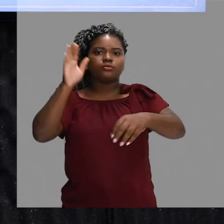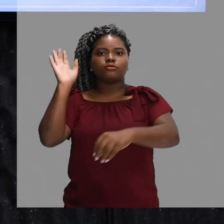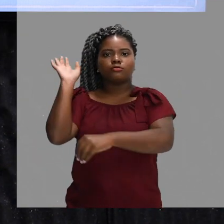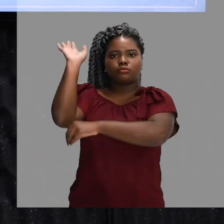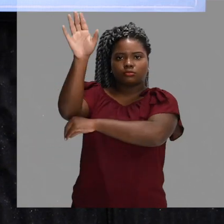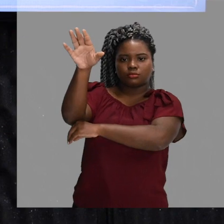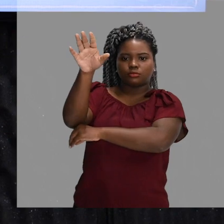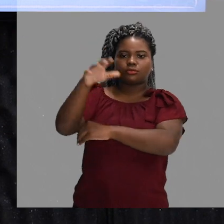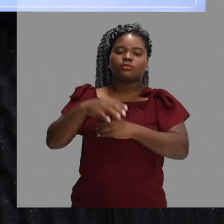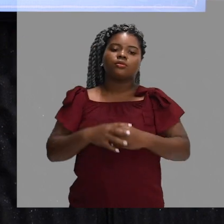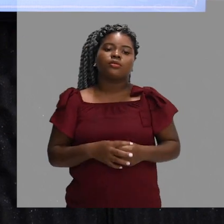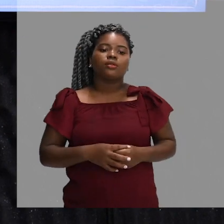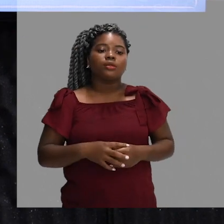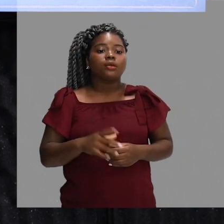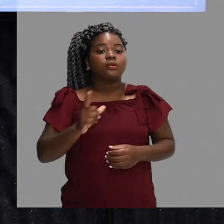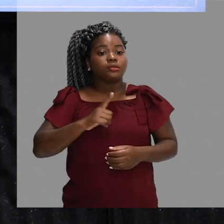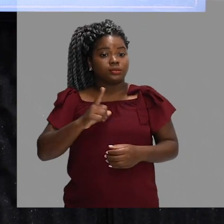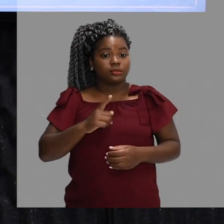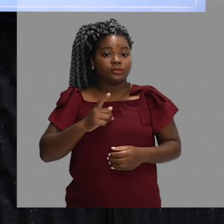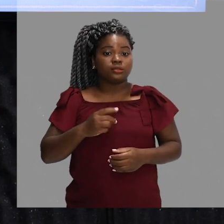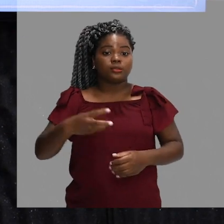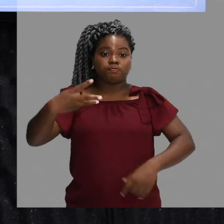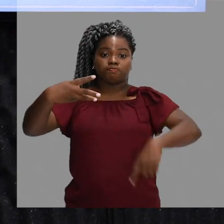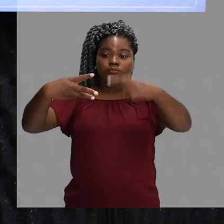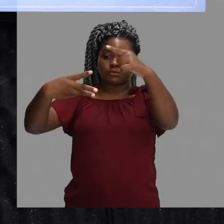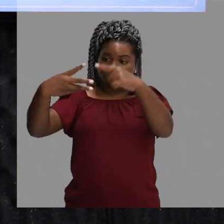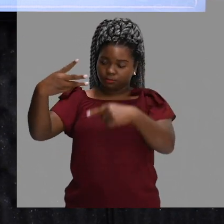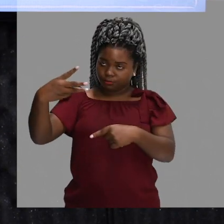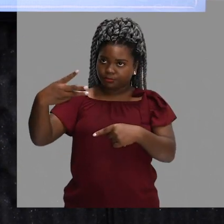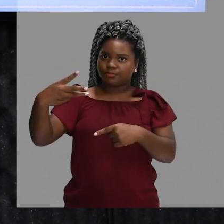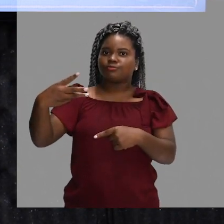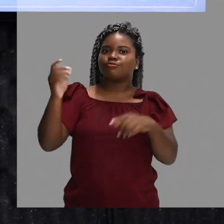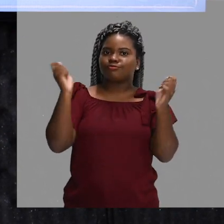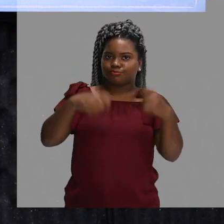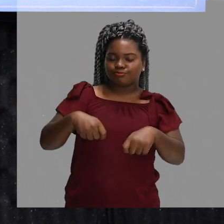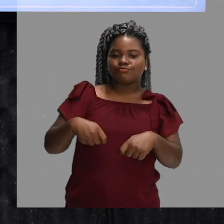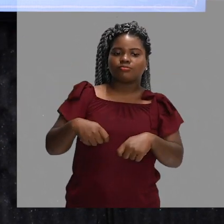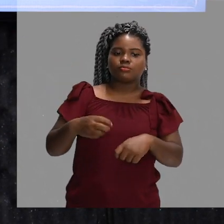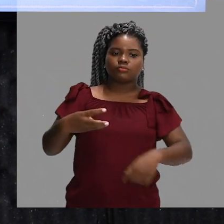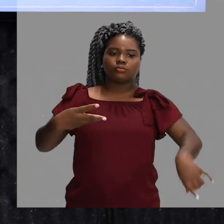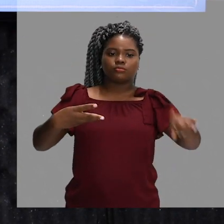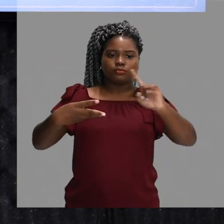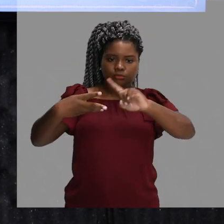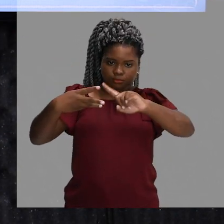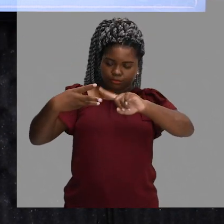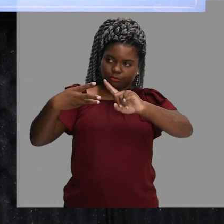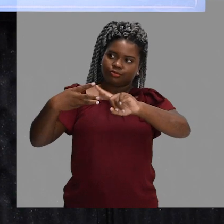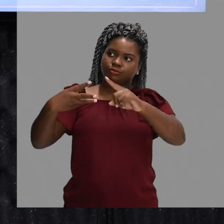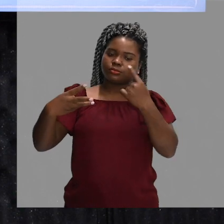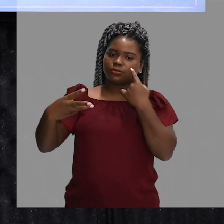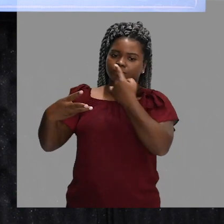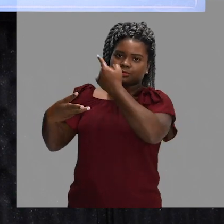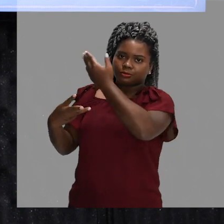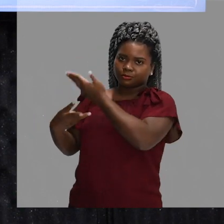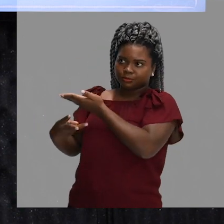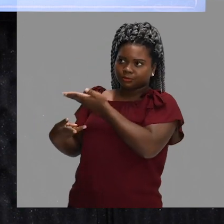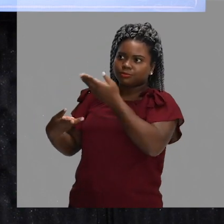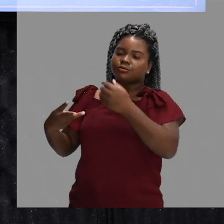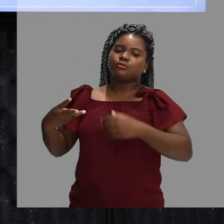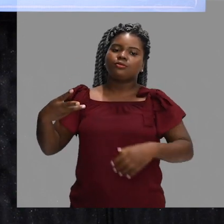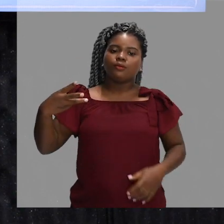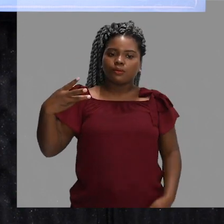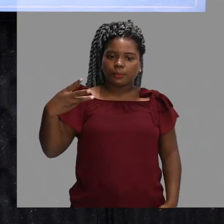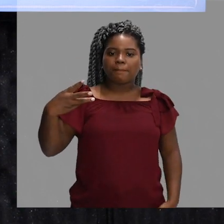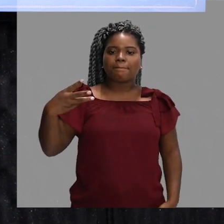três possibilidades de uma equipe marcar um ponto no jogo de voleibol. A primeira, quando ela obtém o êxito em fazer a bola